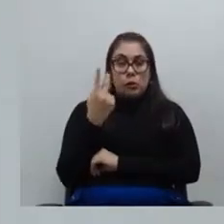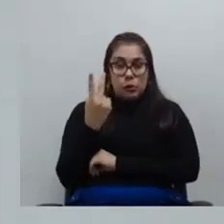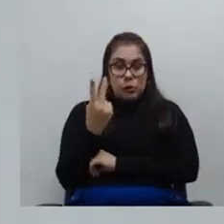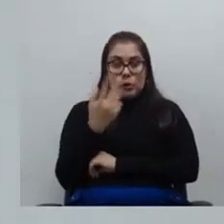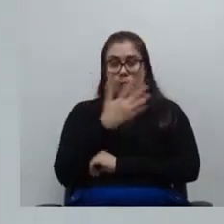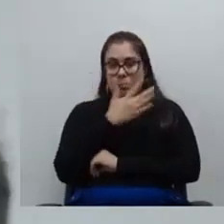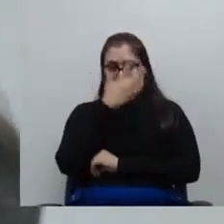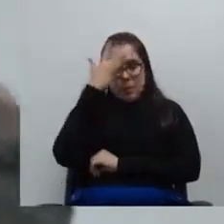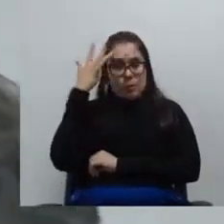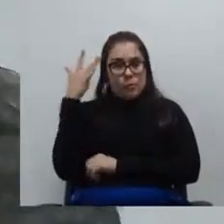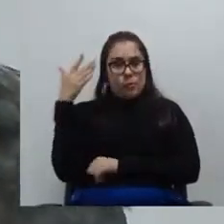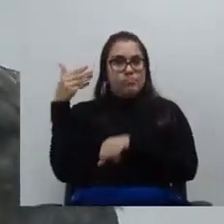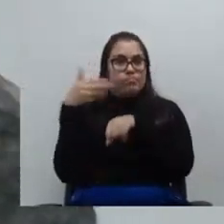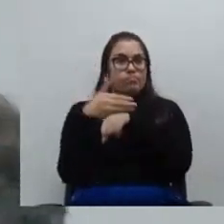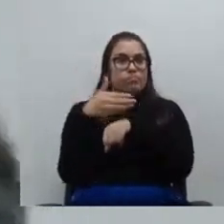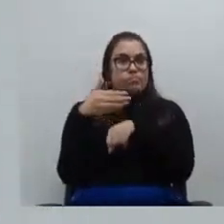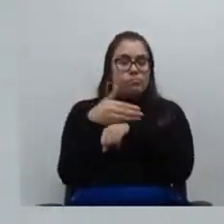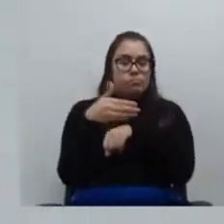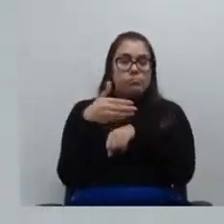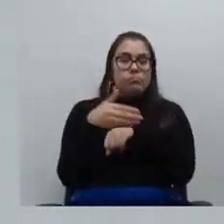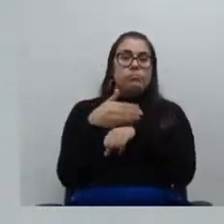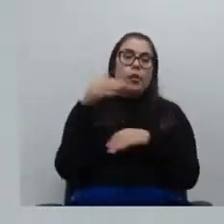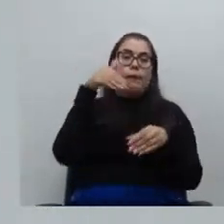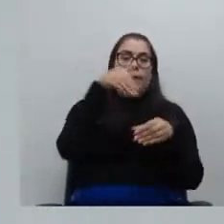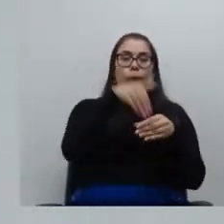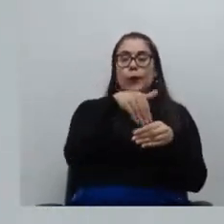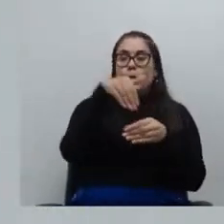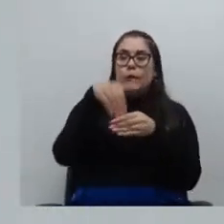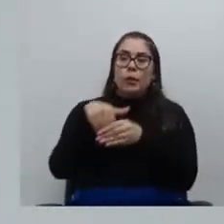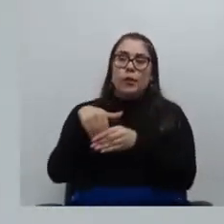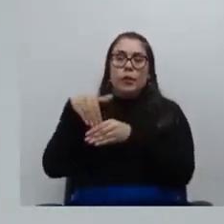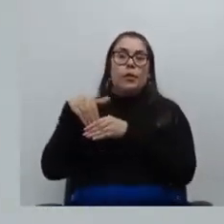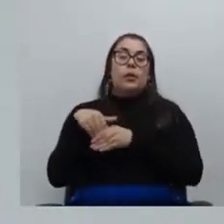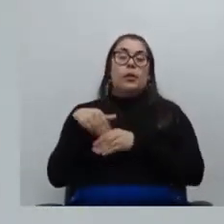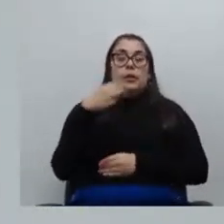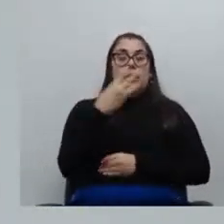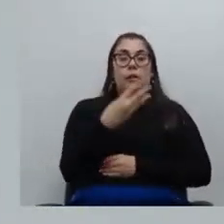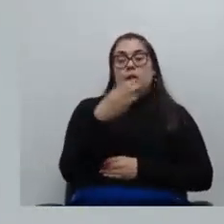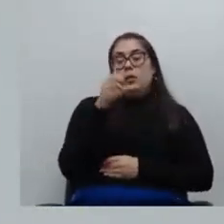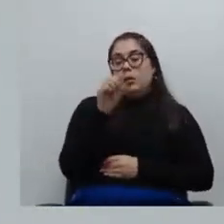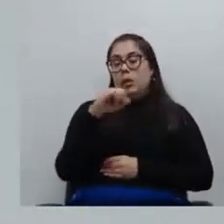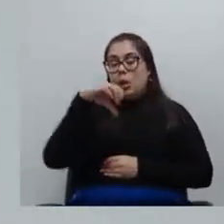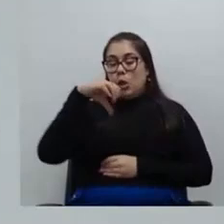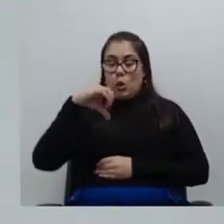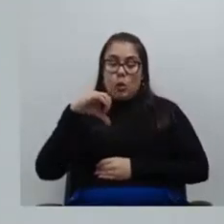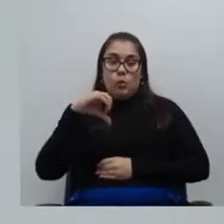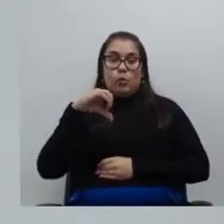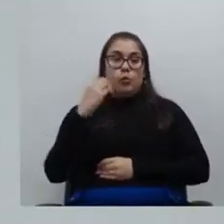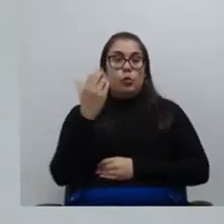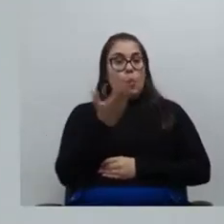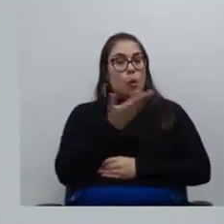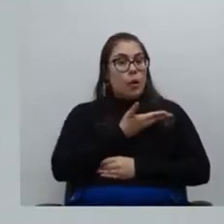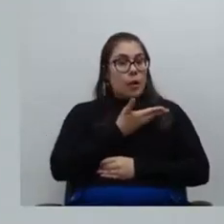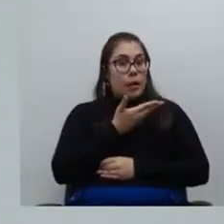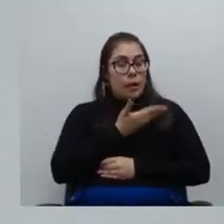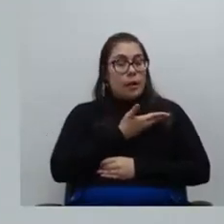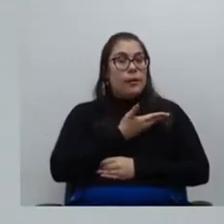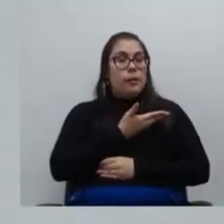associadas participando do pleito eleitoral sendo que 389 colegas